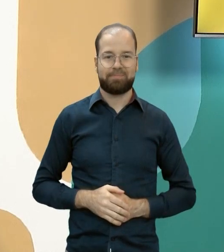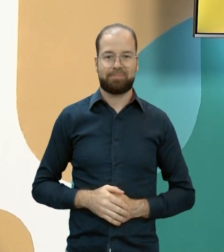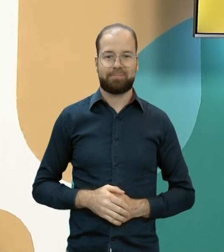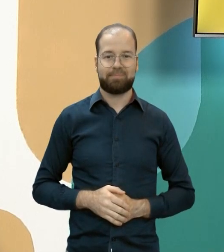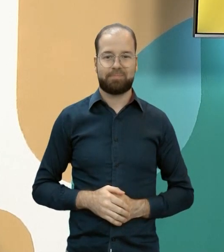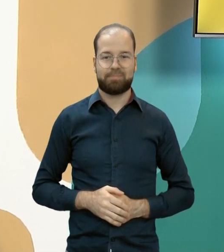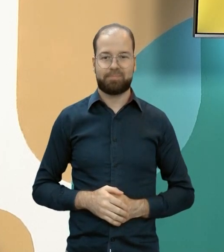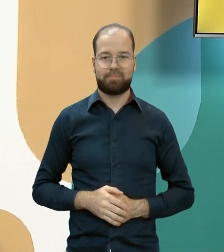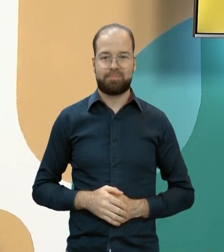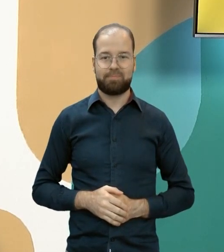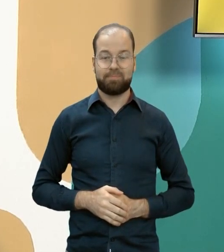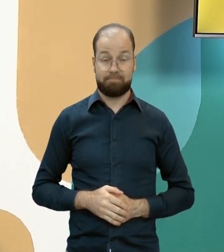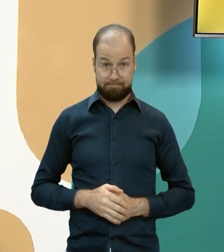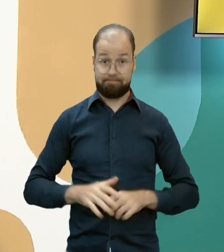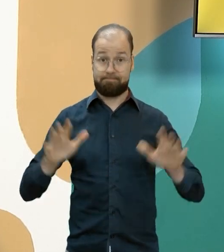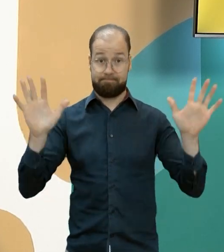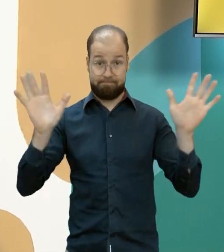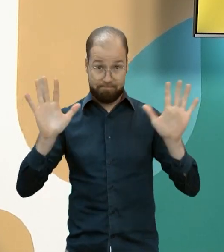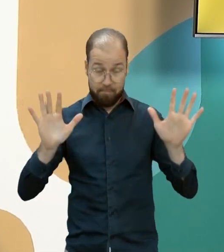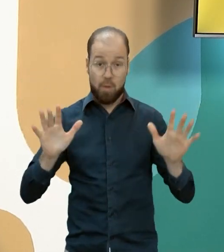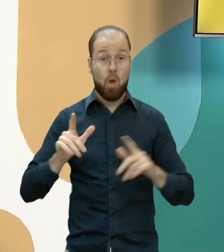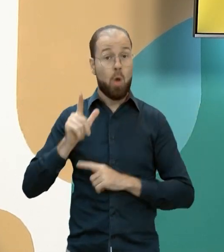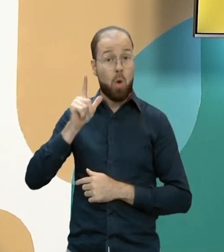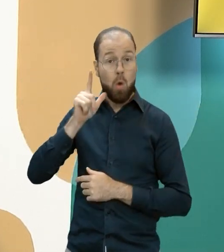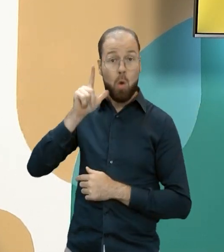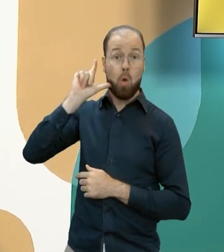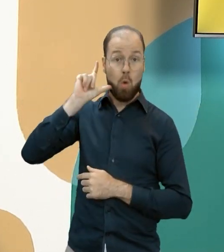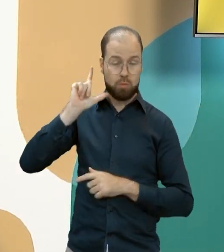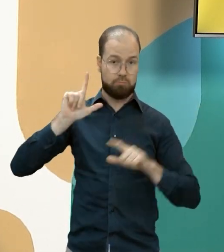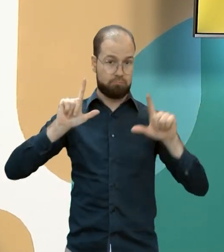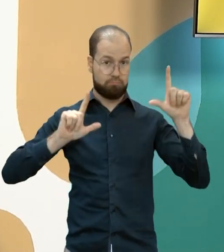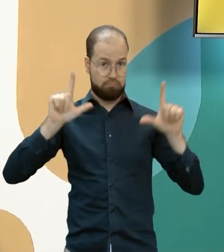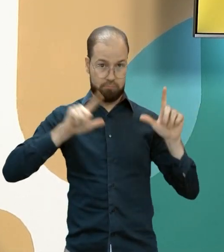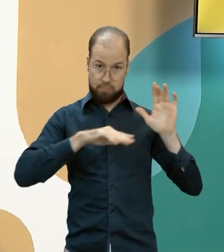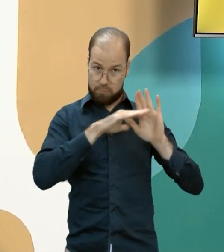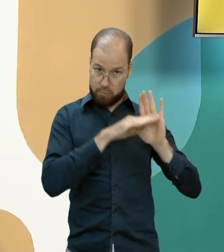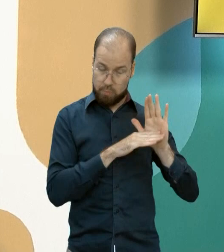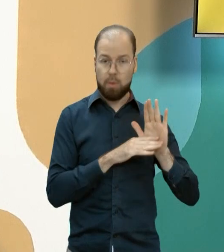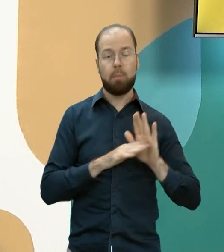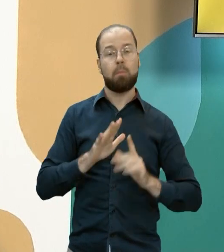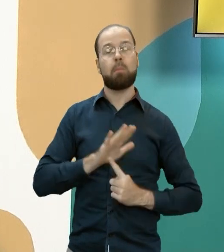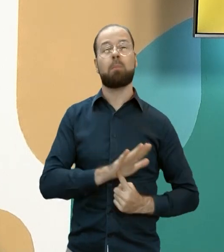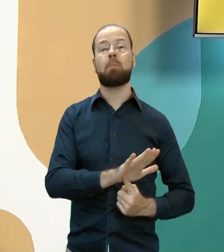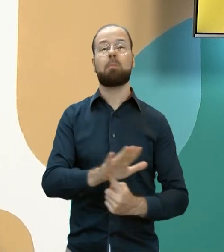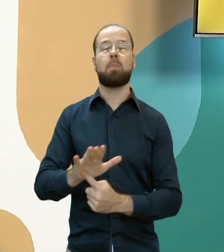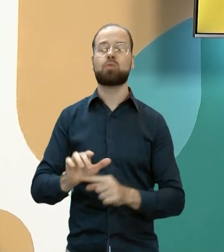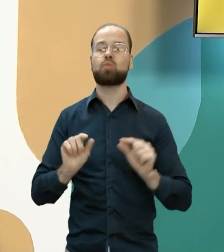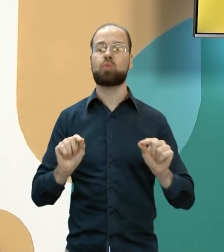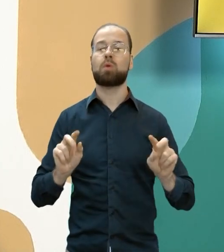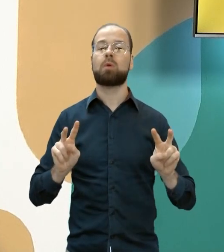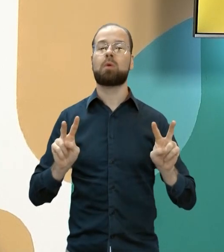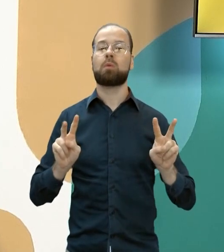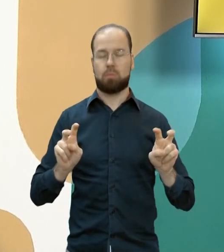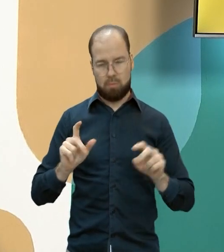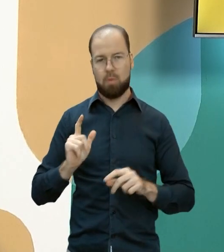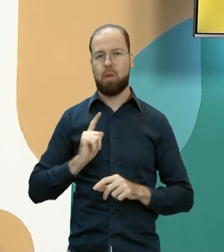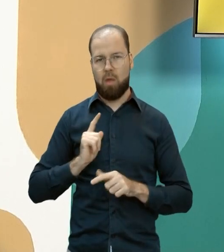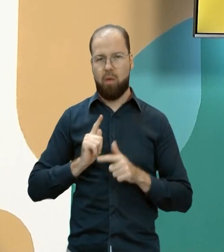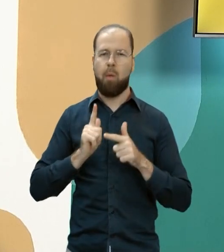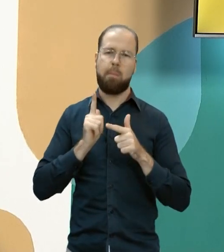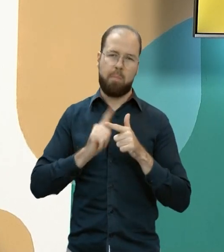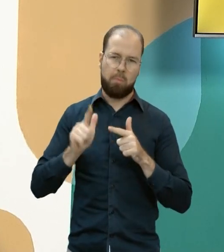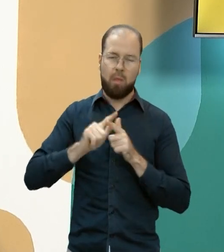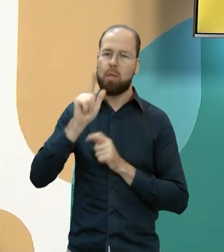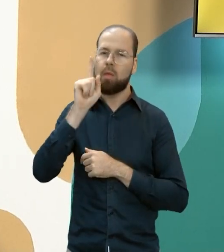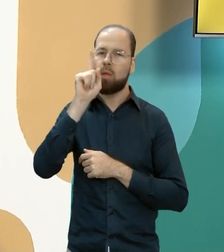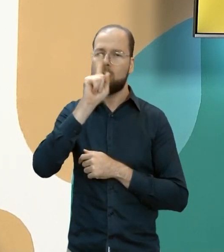Pessoal, e agora, olha, no programa de ontem, a gente estava mostrando para vocês, nós tivemos um problema técnico